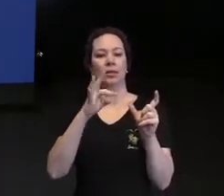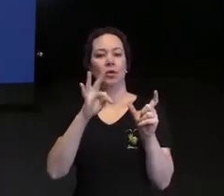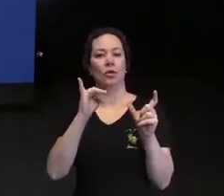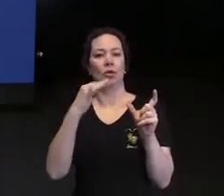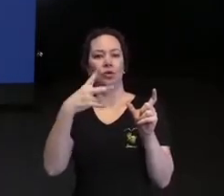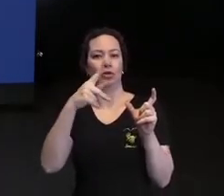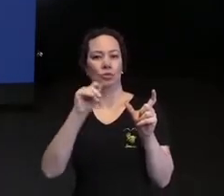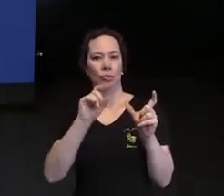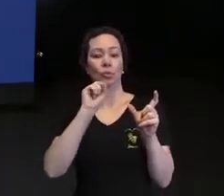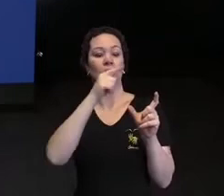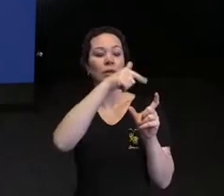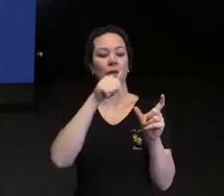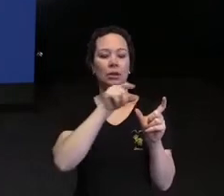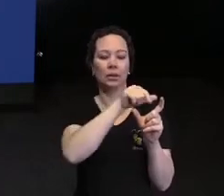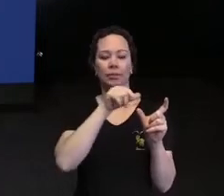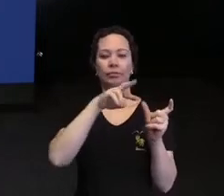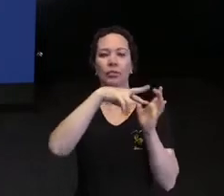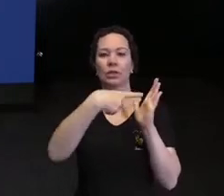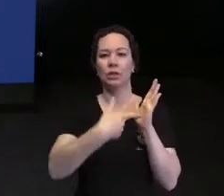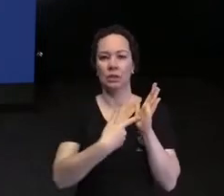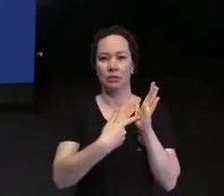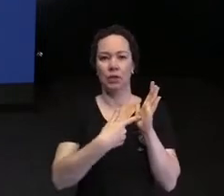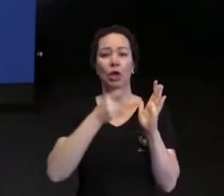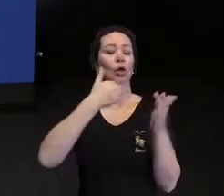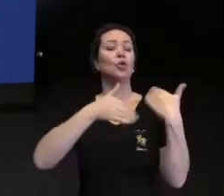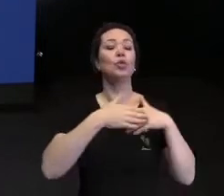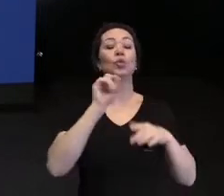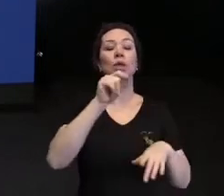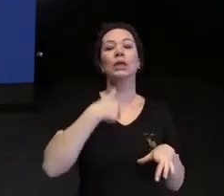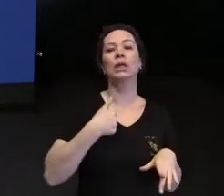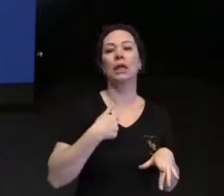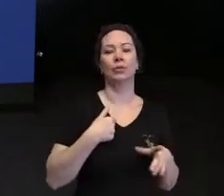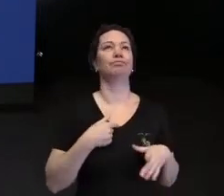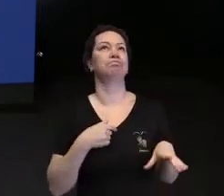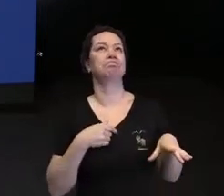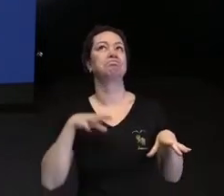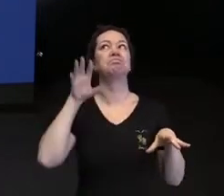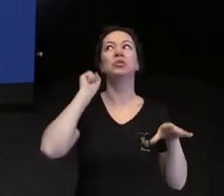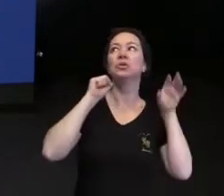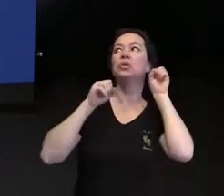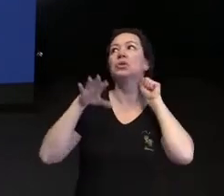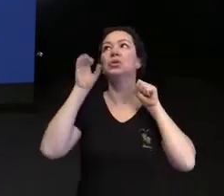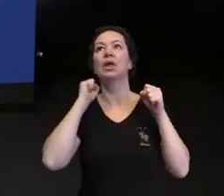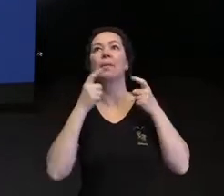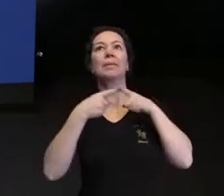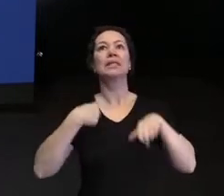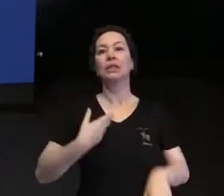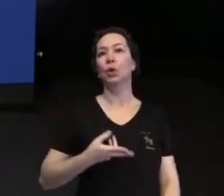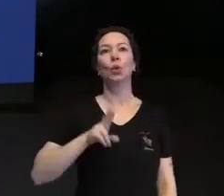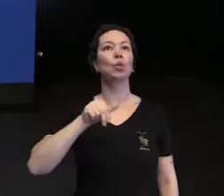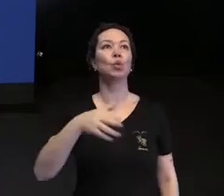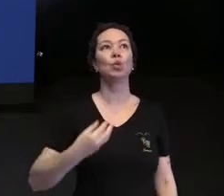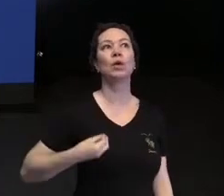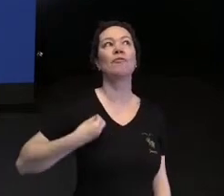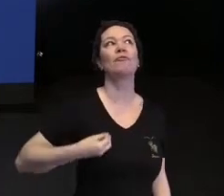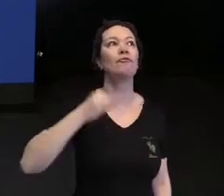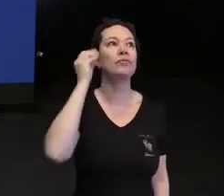grupo, sem conhecer. Ou seja, tudo aquilo que eu tinha ouvido sobre as pessoas com síndrome de Down quando o Rafa nasceu.